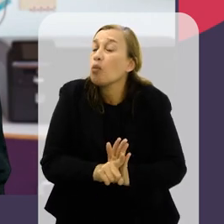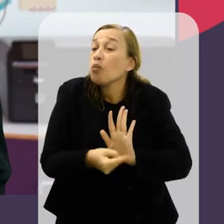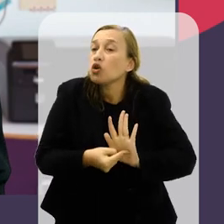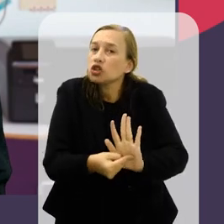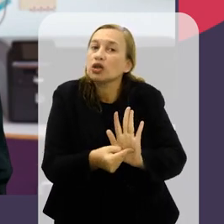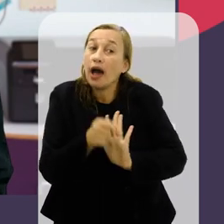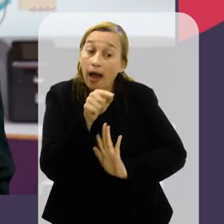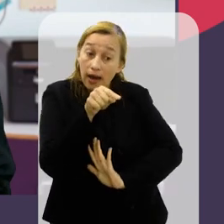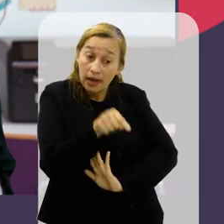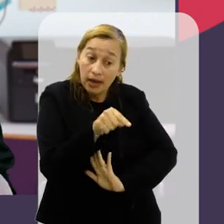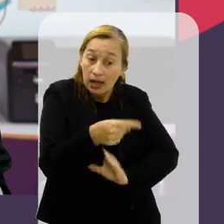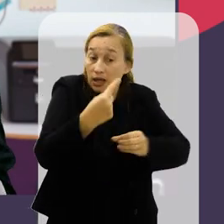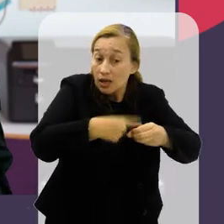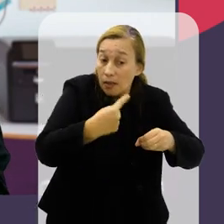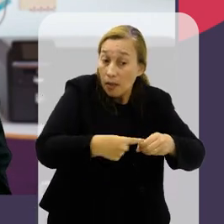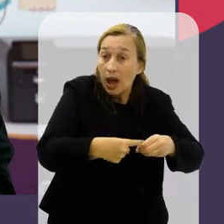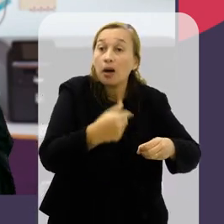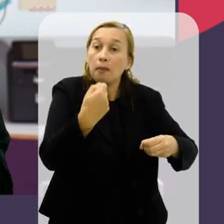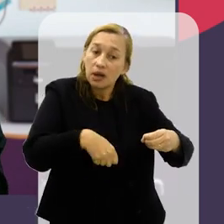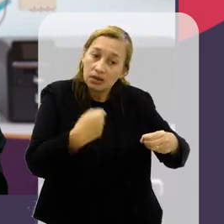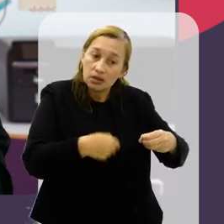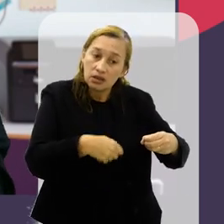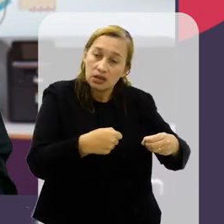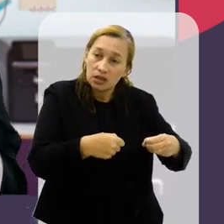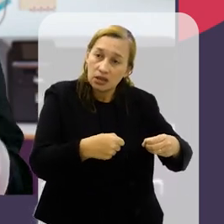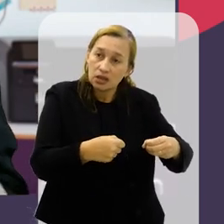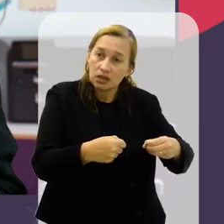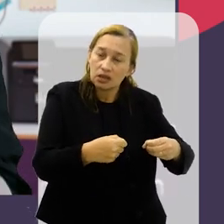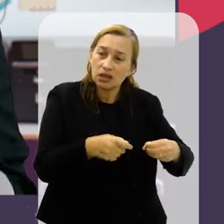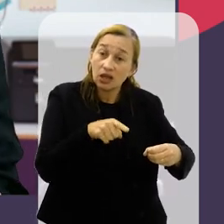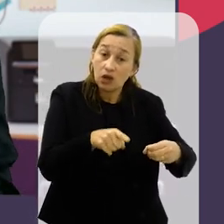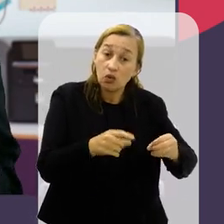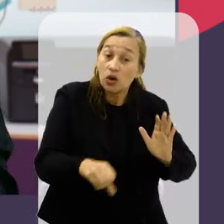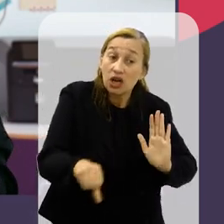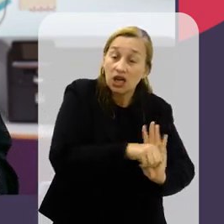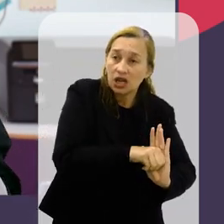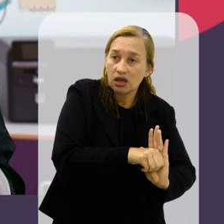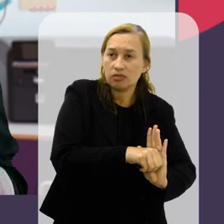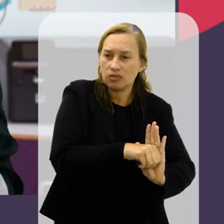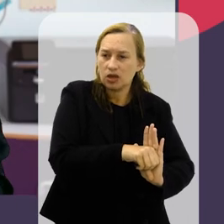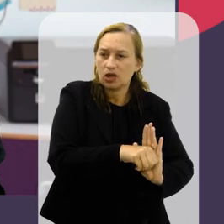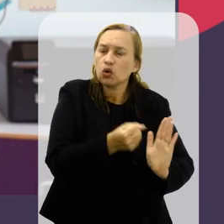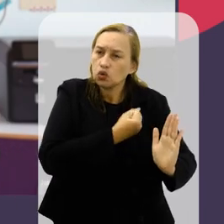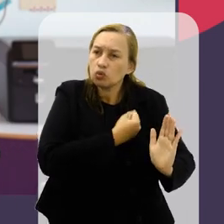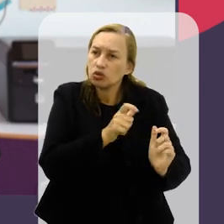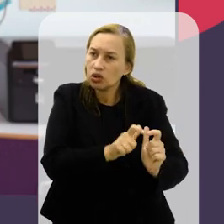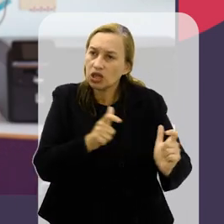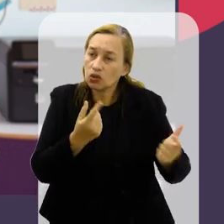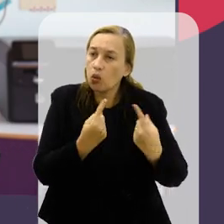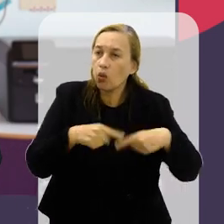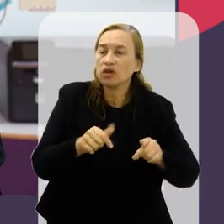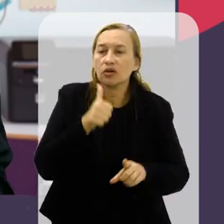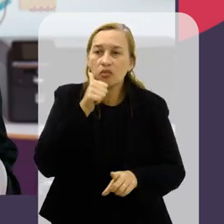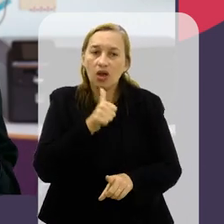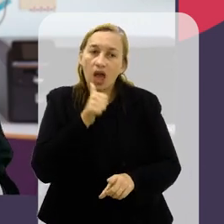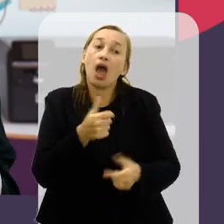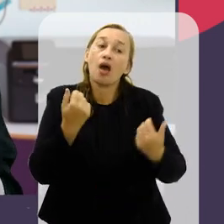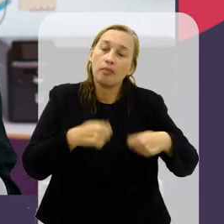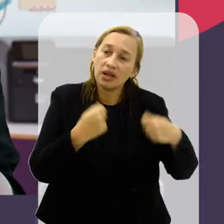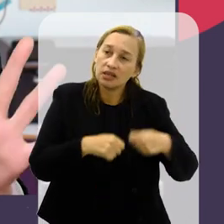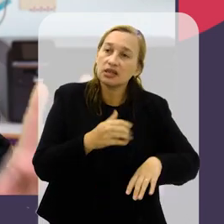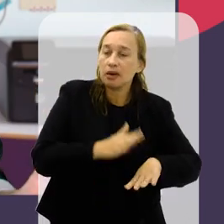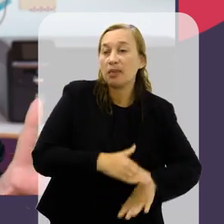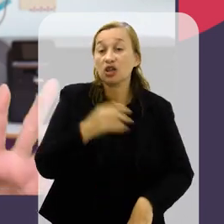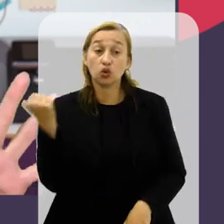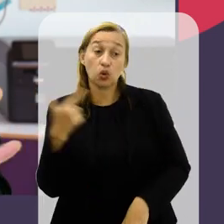um estudo mostrando, olha só, nesse bairro a gente tem uma concentração de crimes contra as mulheres, então aqui